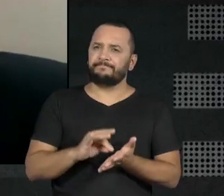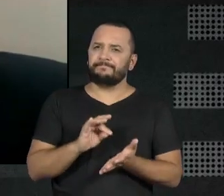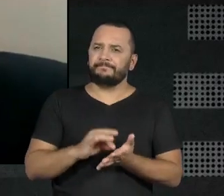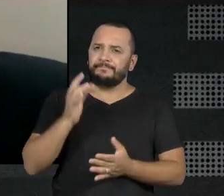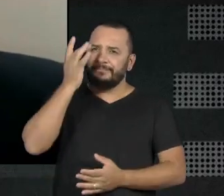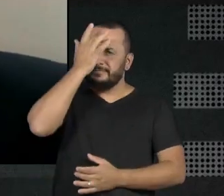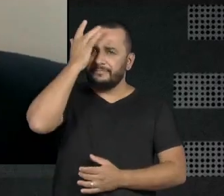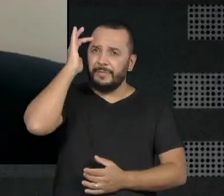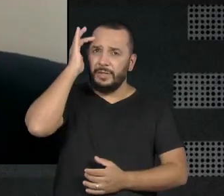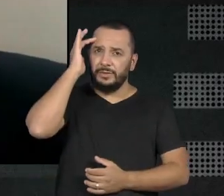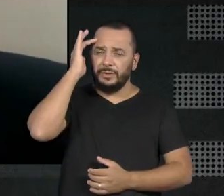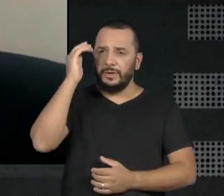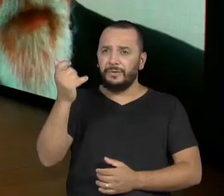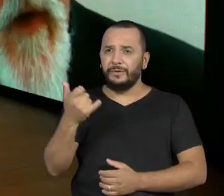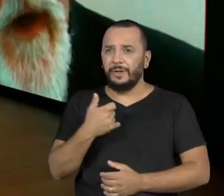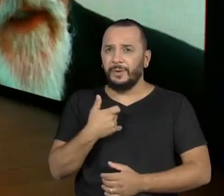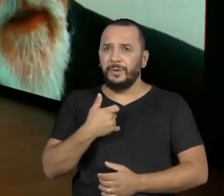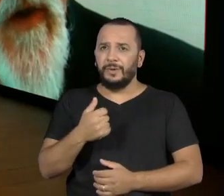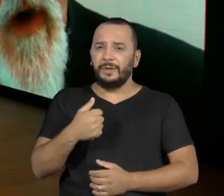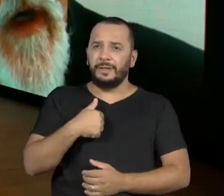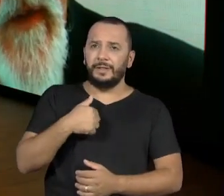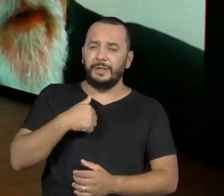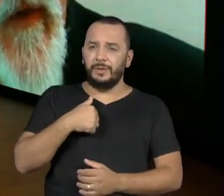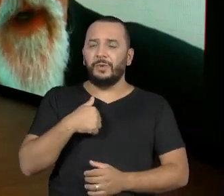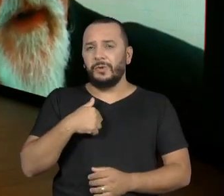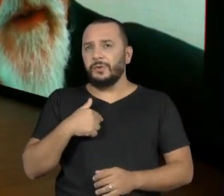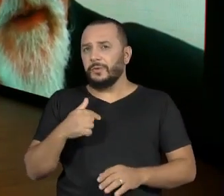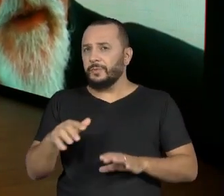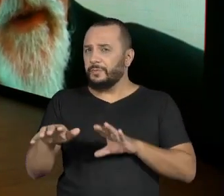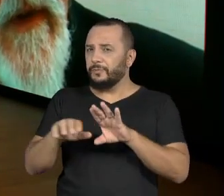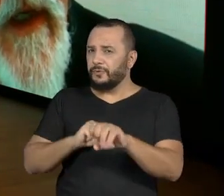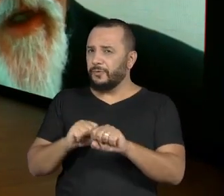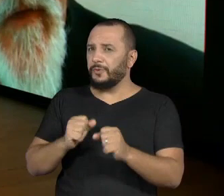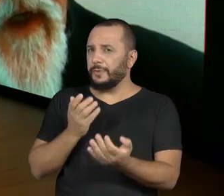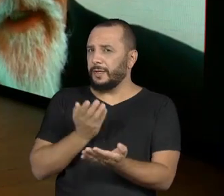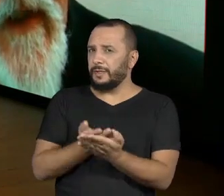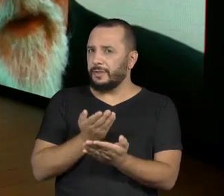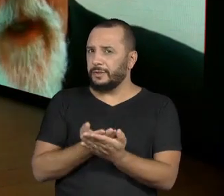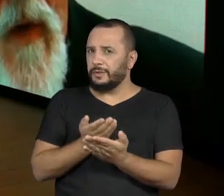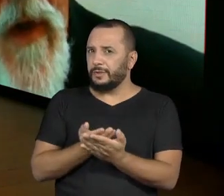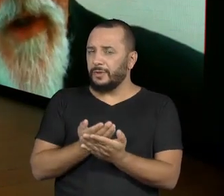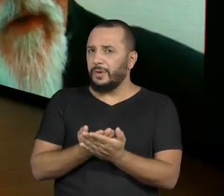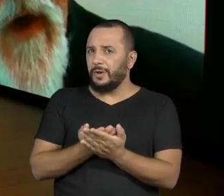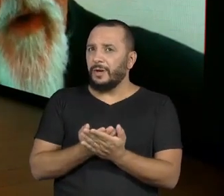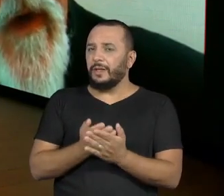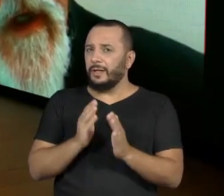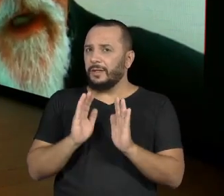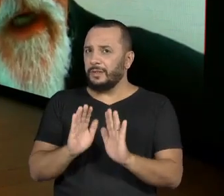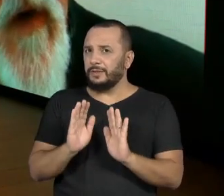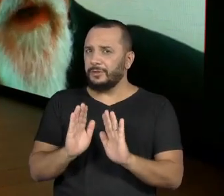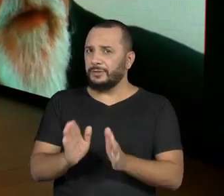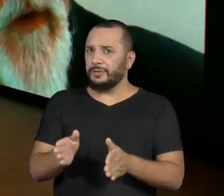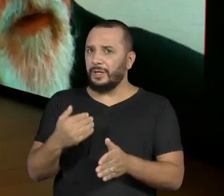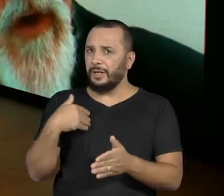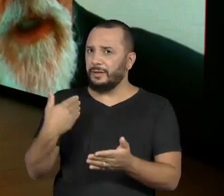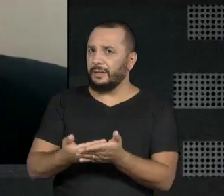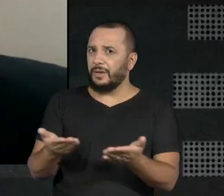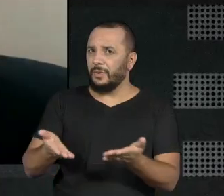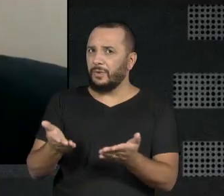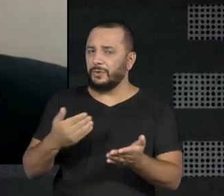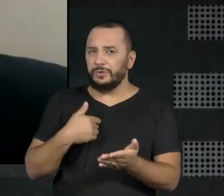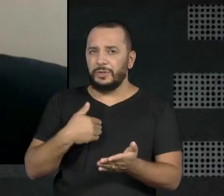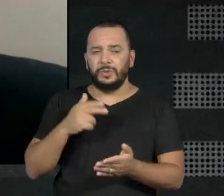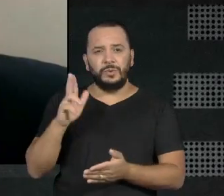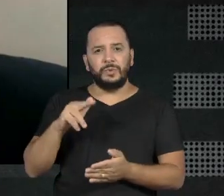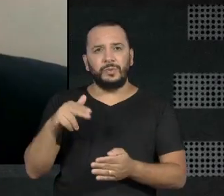eu me formei e ganhei prêmio de frequência na escola desde a fundação até hoje. fui aluno que eu nunca voltei um dia